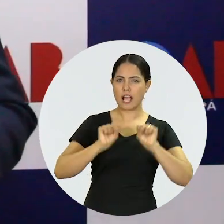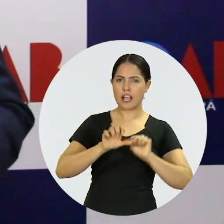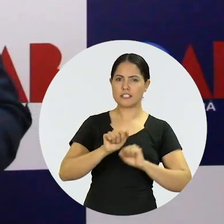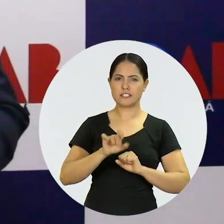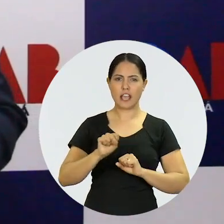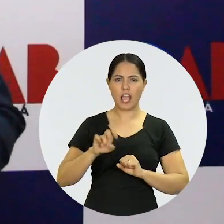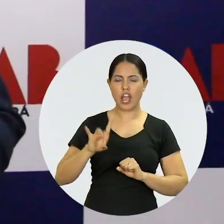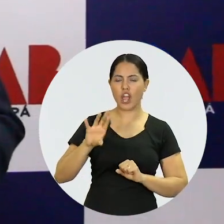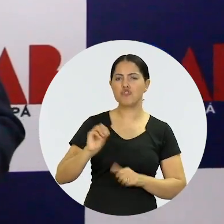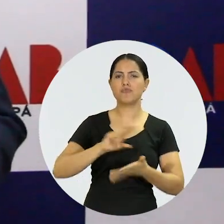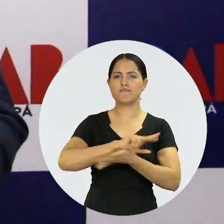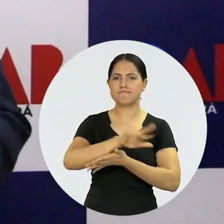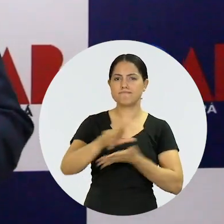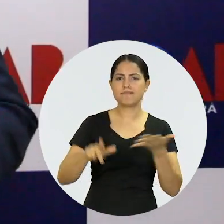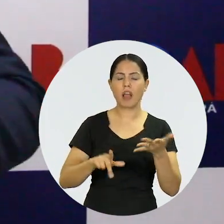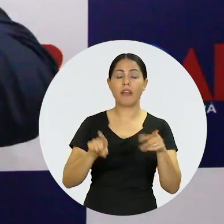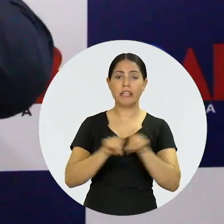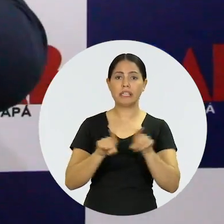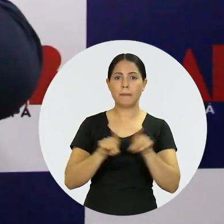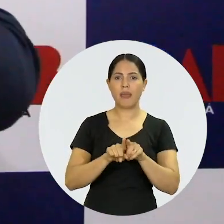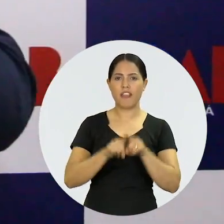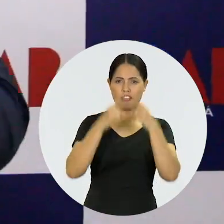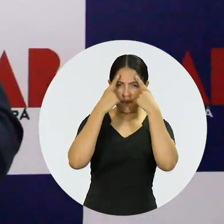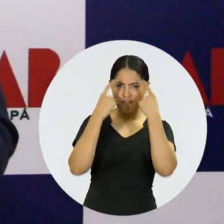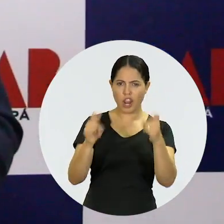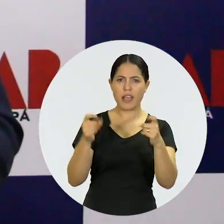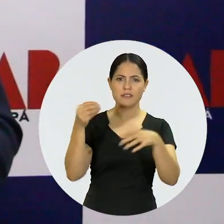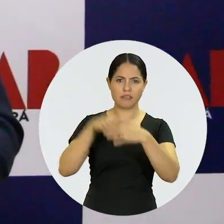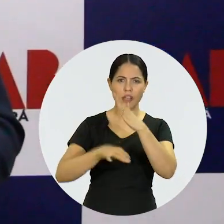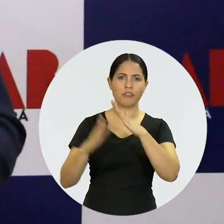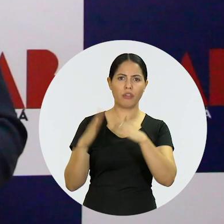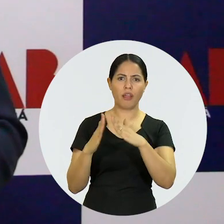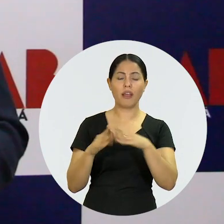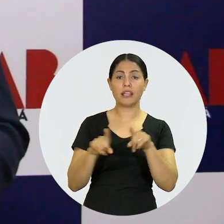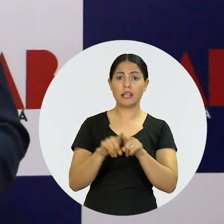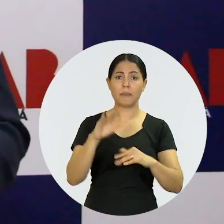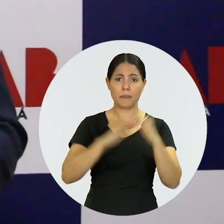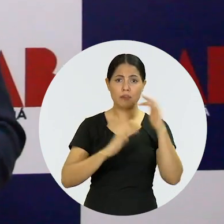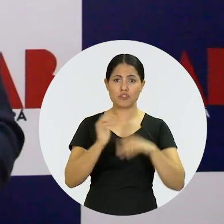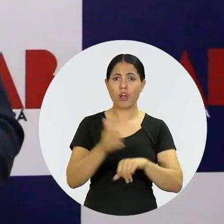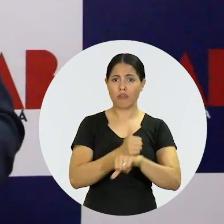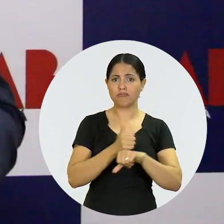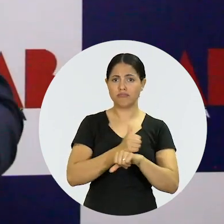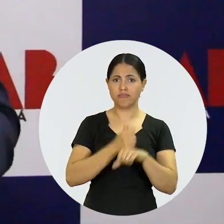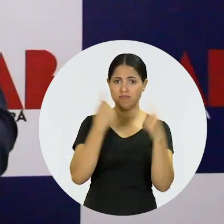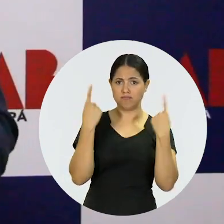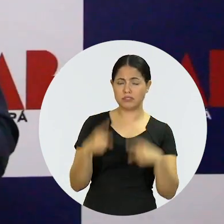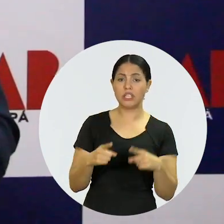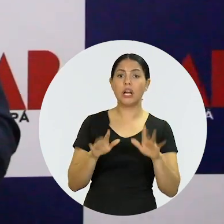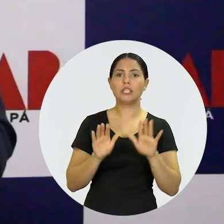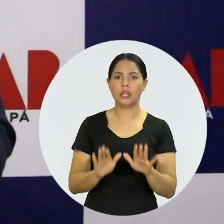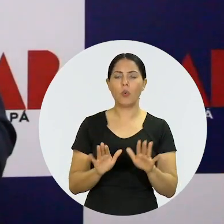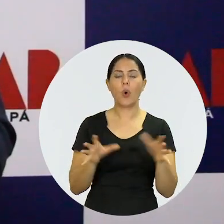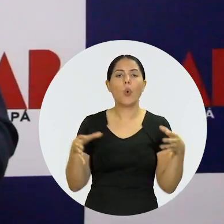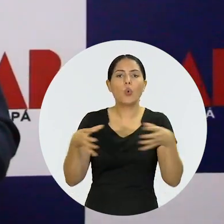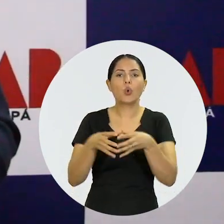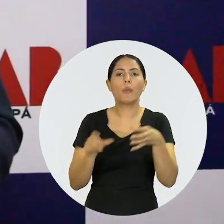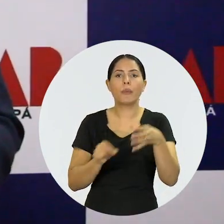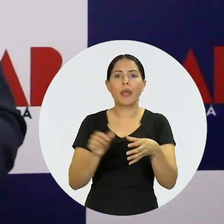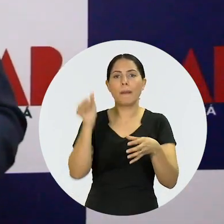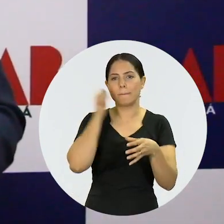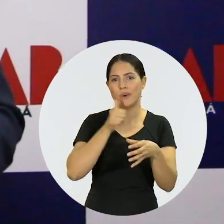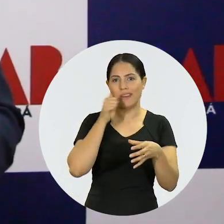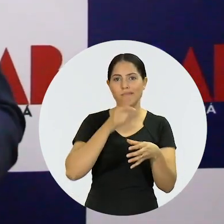violência doméstica e violência e violações no exercício da profissão. Um grupo formado também por mulheres